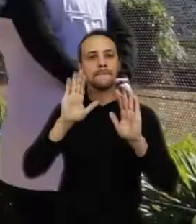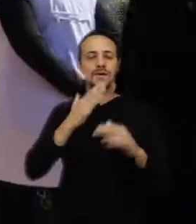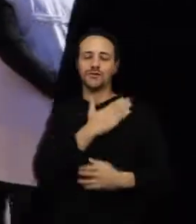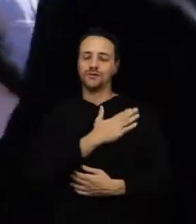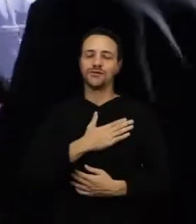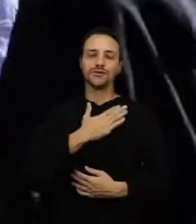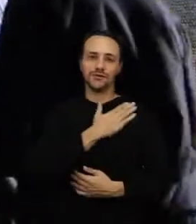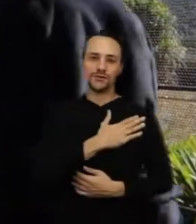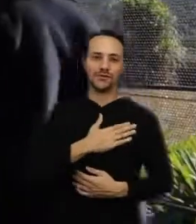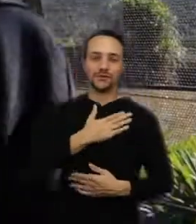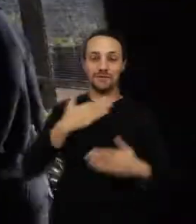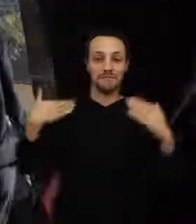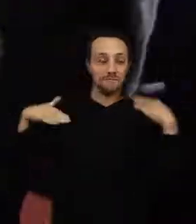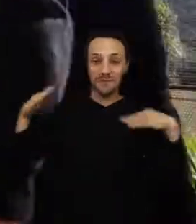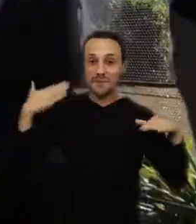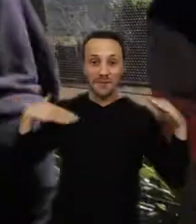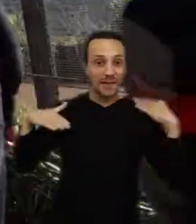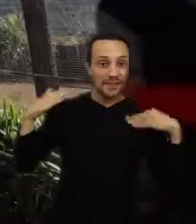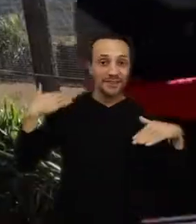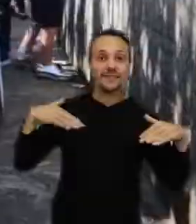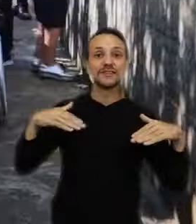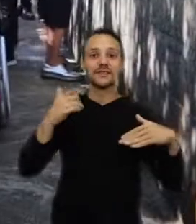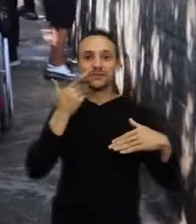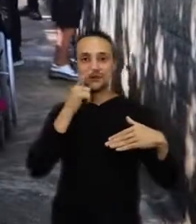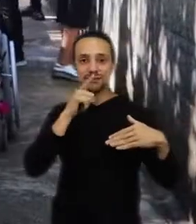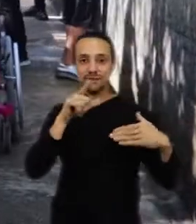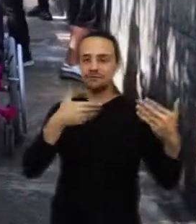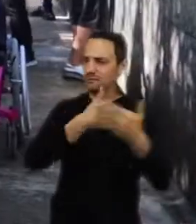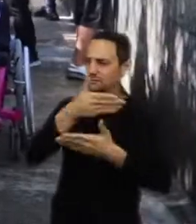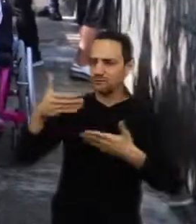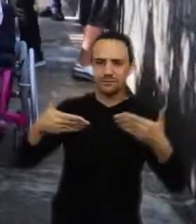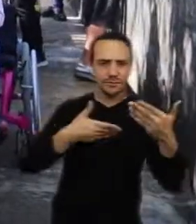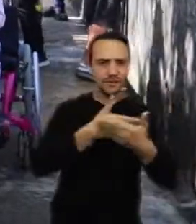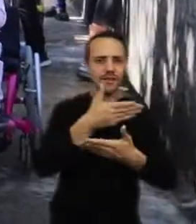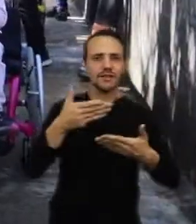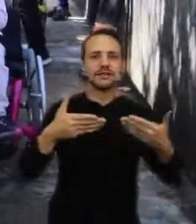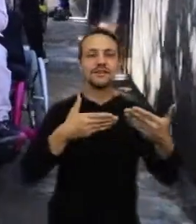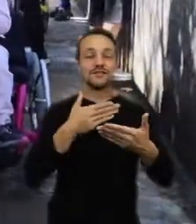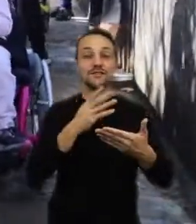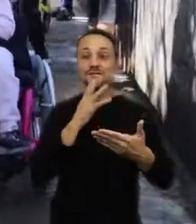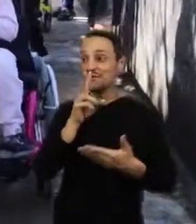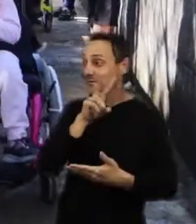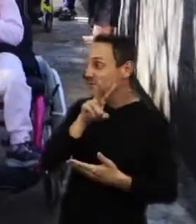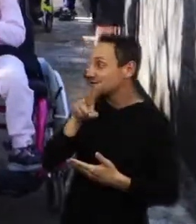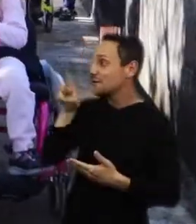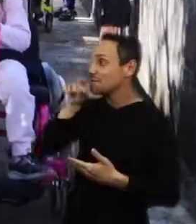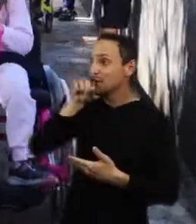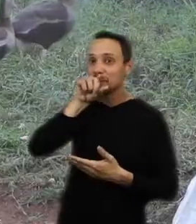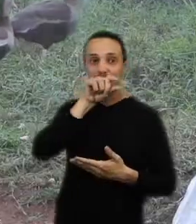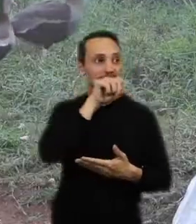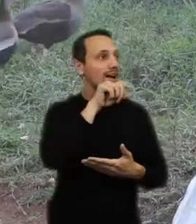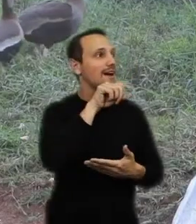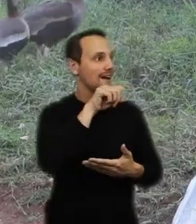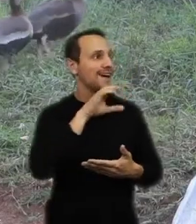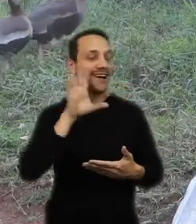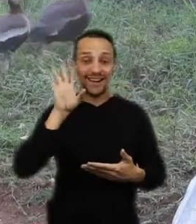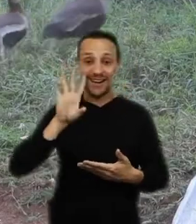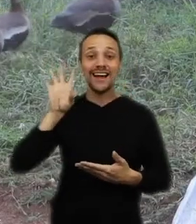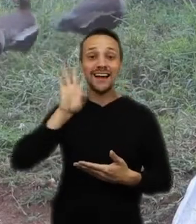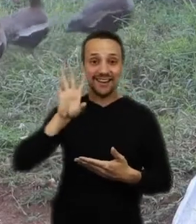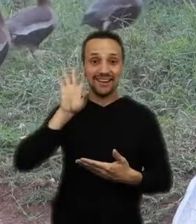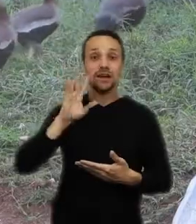bastante do passeio. Ele conseguiu interagir bastante, conseguiu ver bem as aves. É bem legal essa atividade,